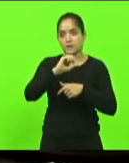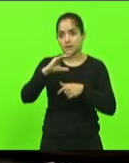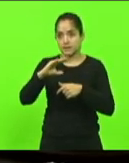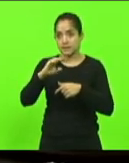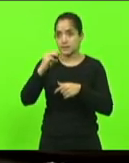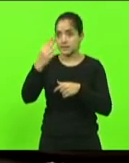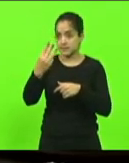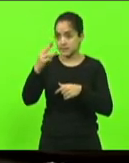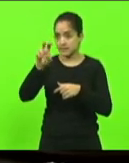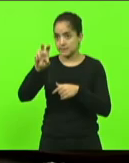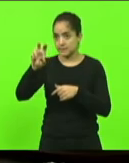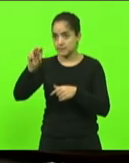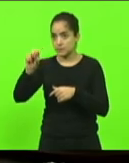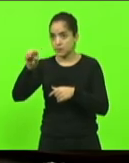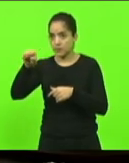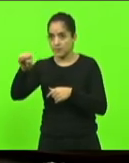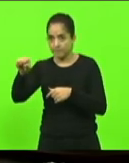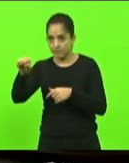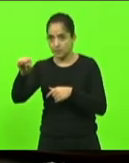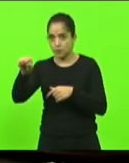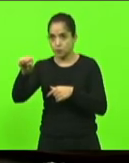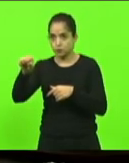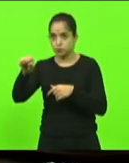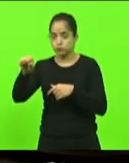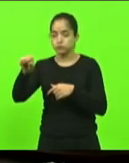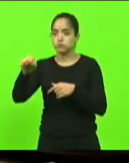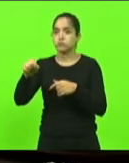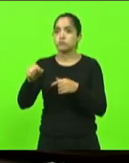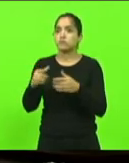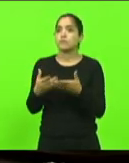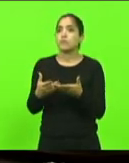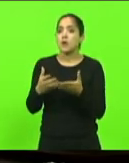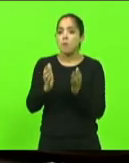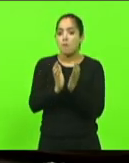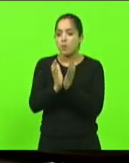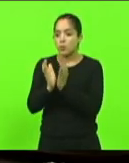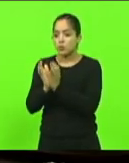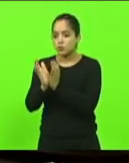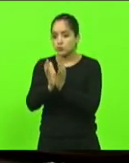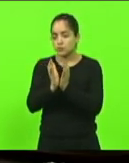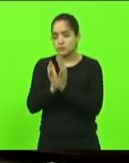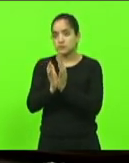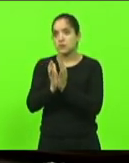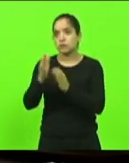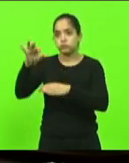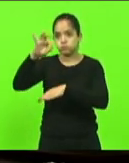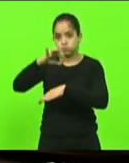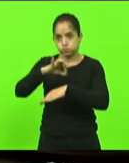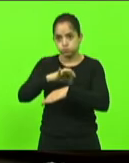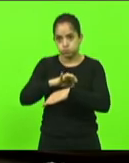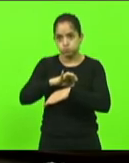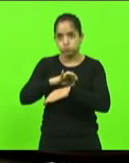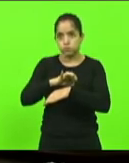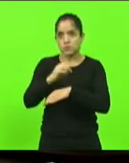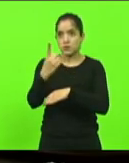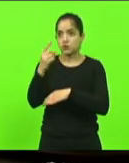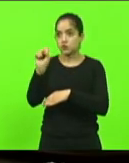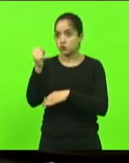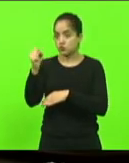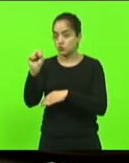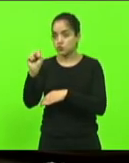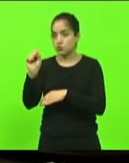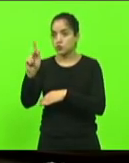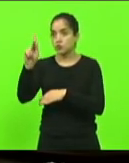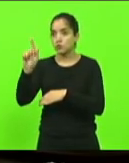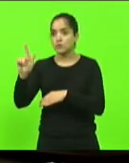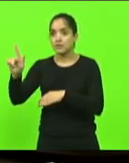mil colmeias e produção média de 18 quilos por colmeia.